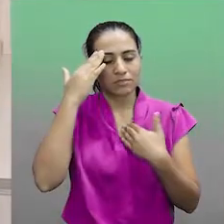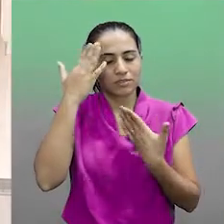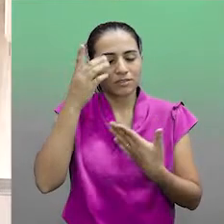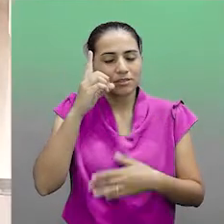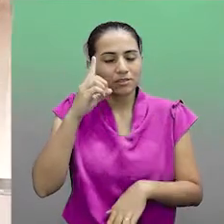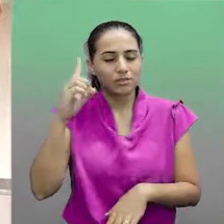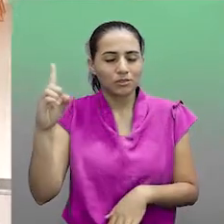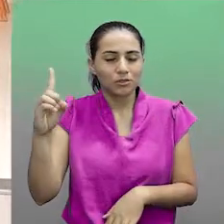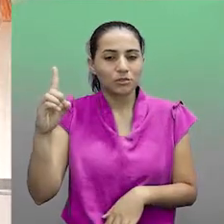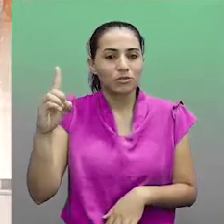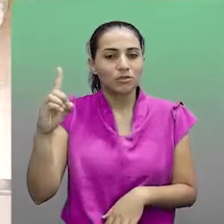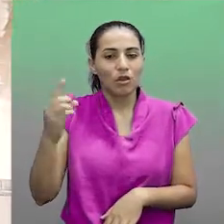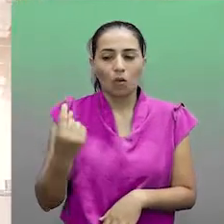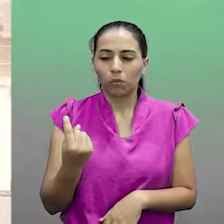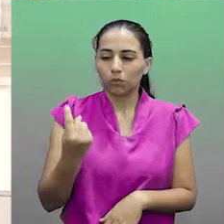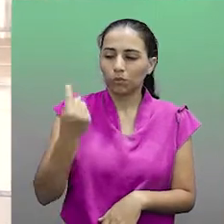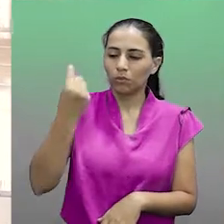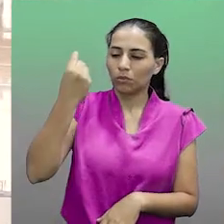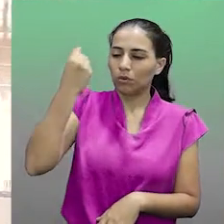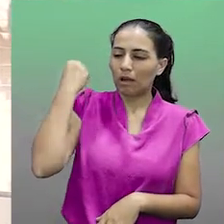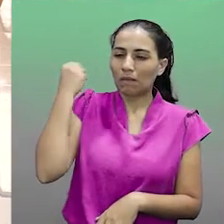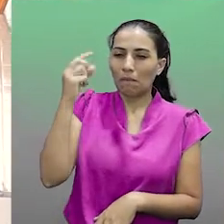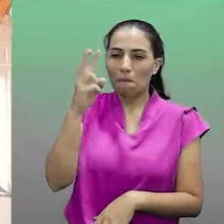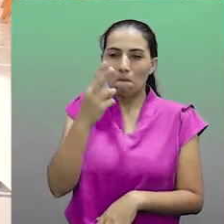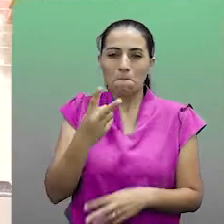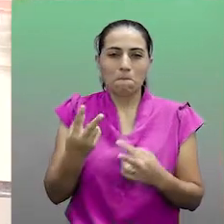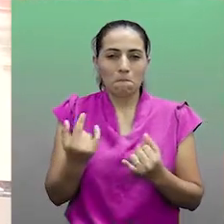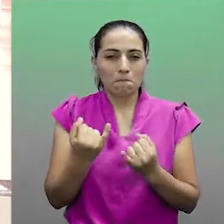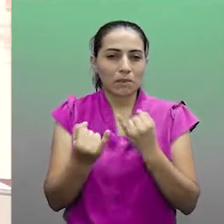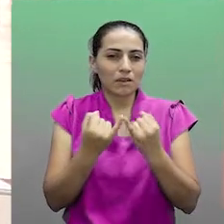Graças a Deus, eu olho para trás, parece que passou um filme.